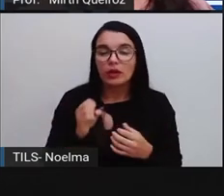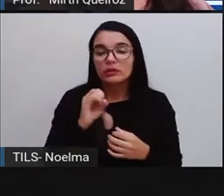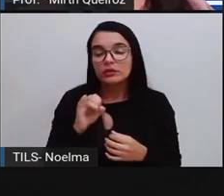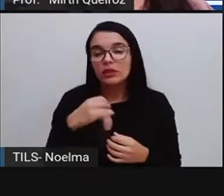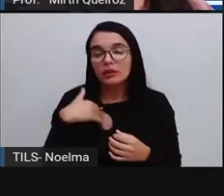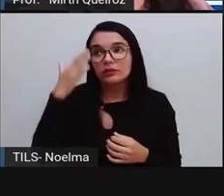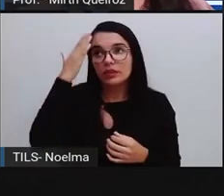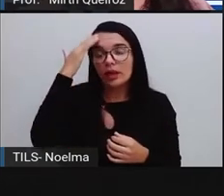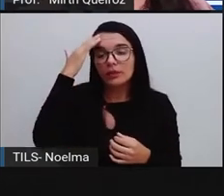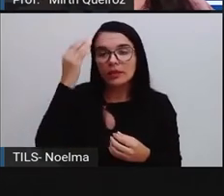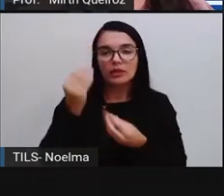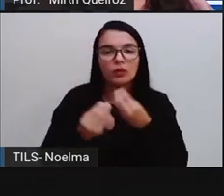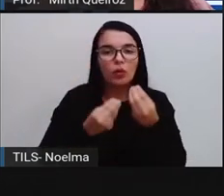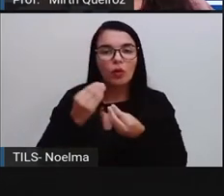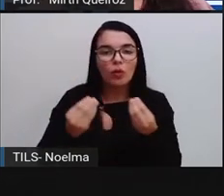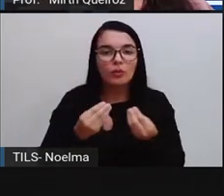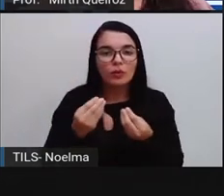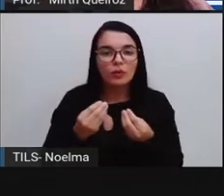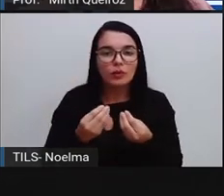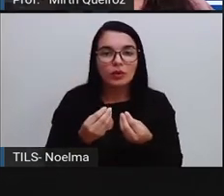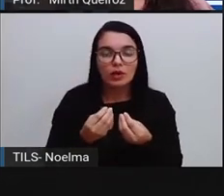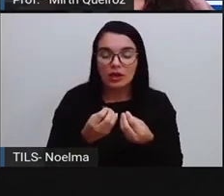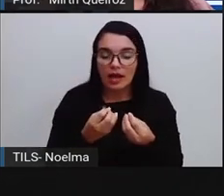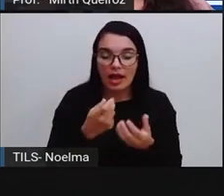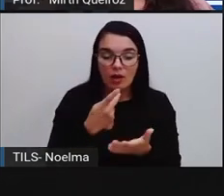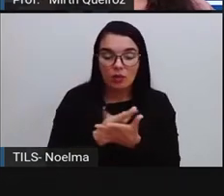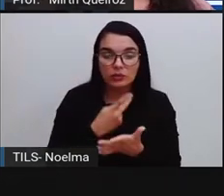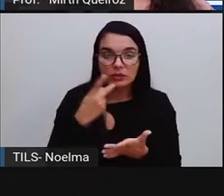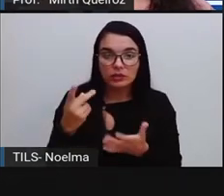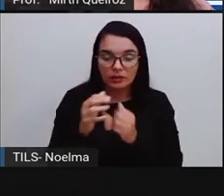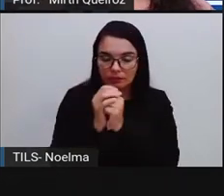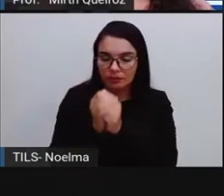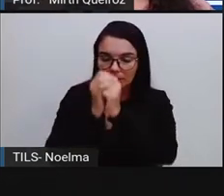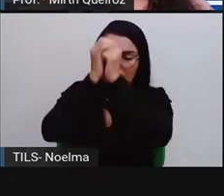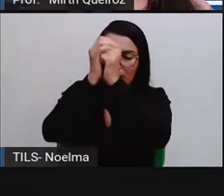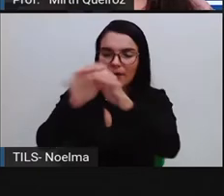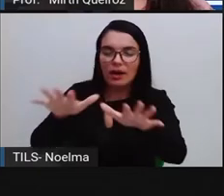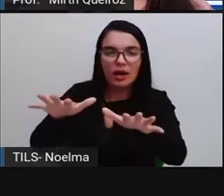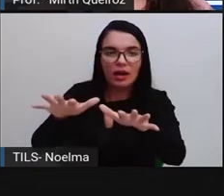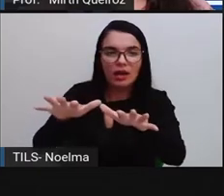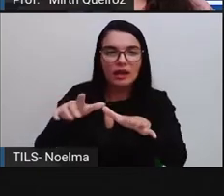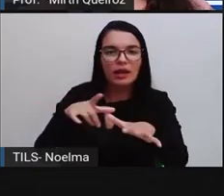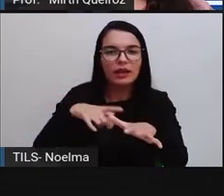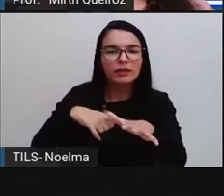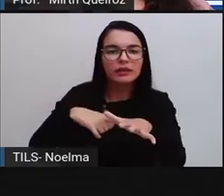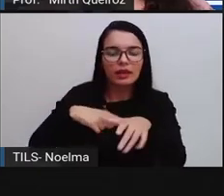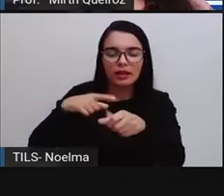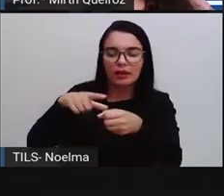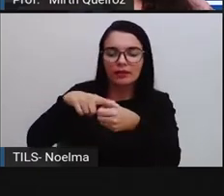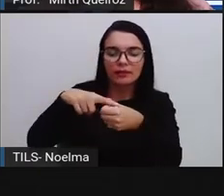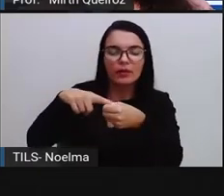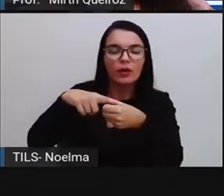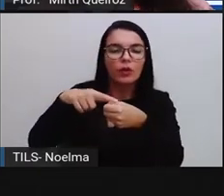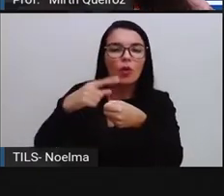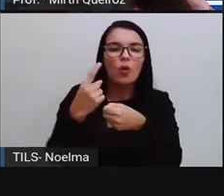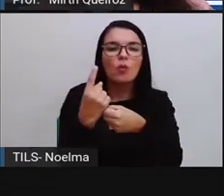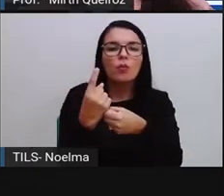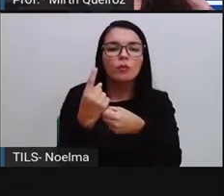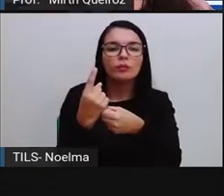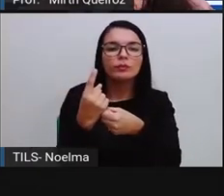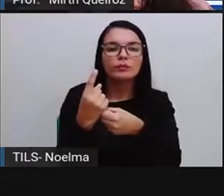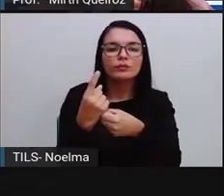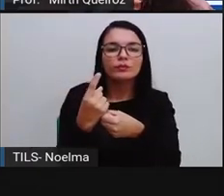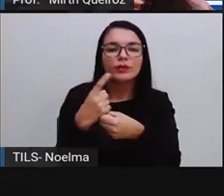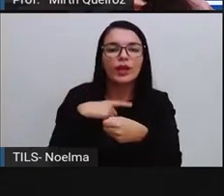aí, para eu saber qual a chance de eu jogar o dado e sair a face que tem apenas uma bolinha,